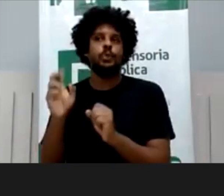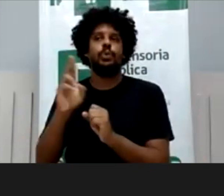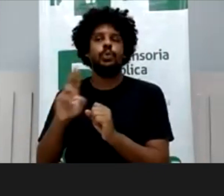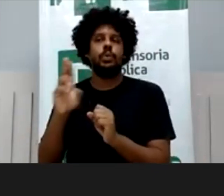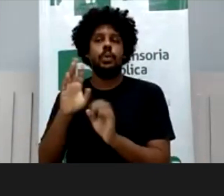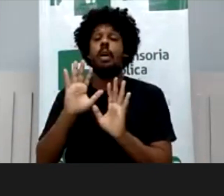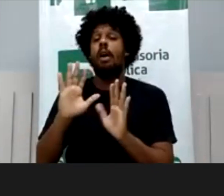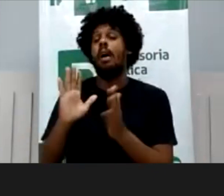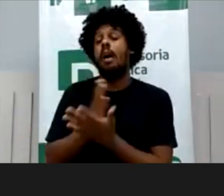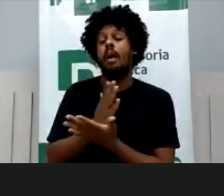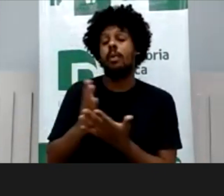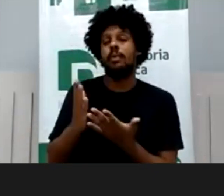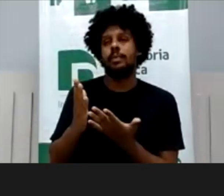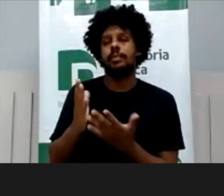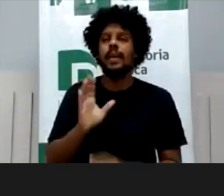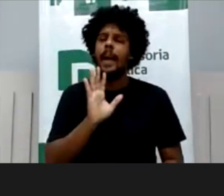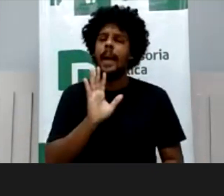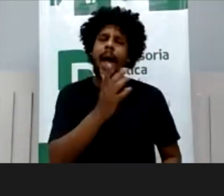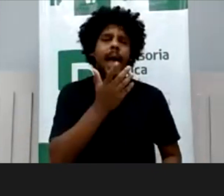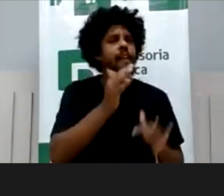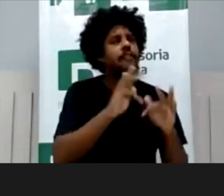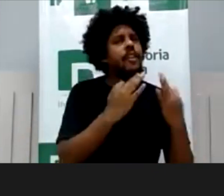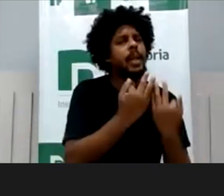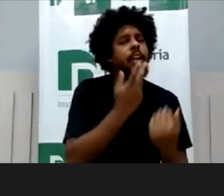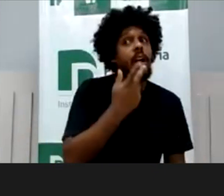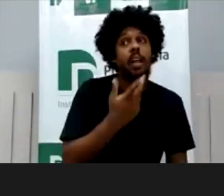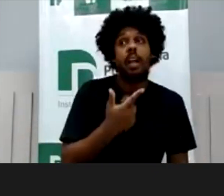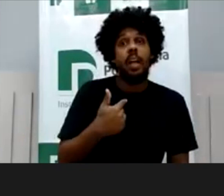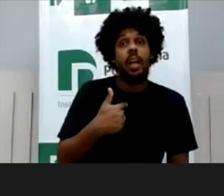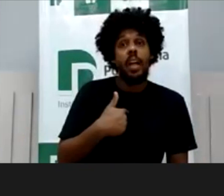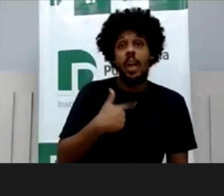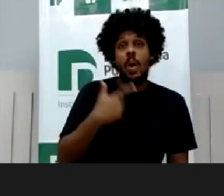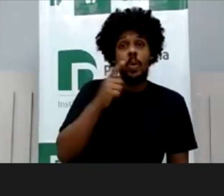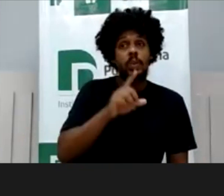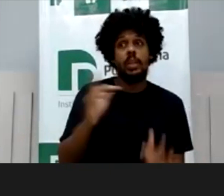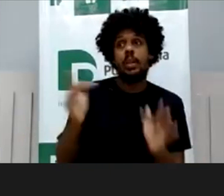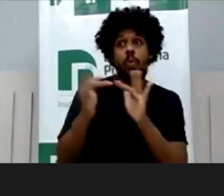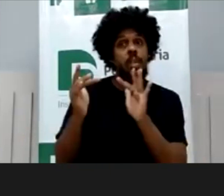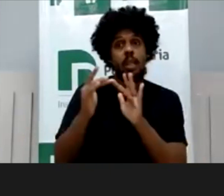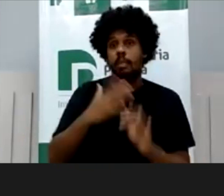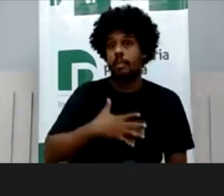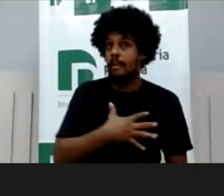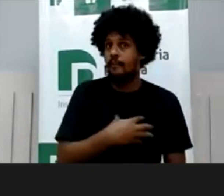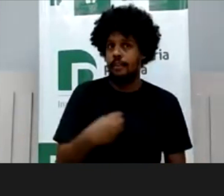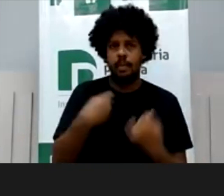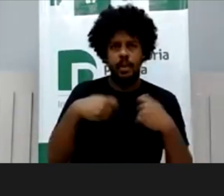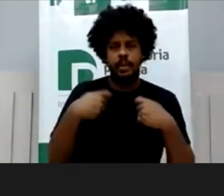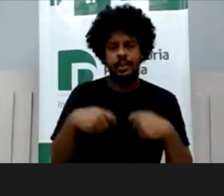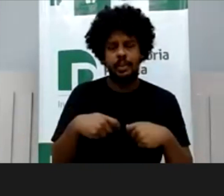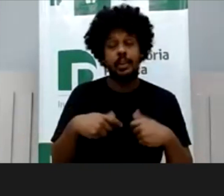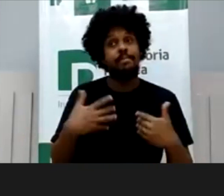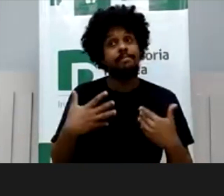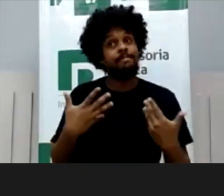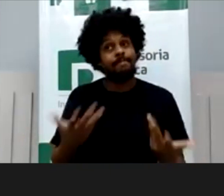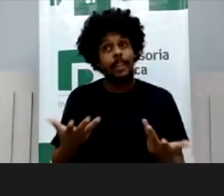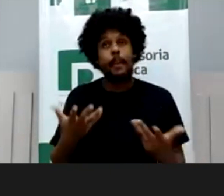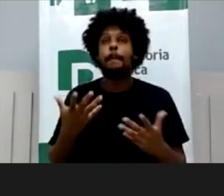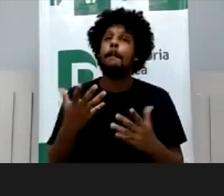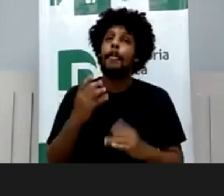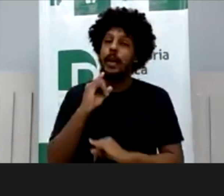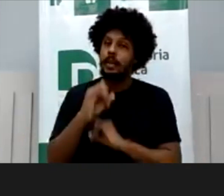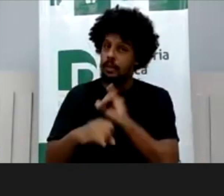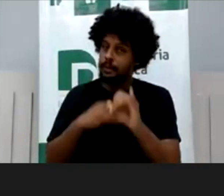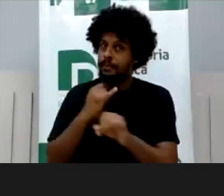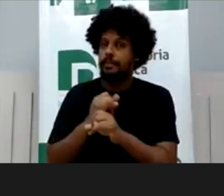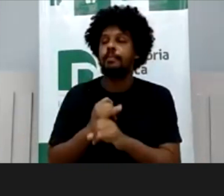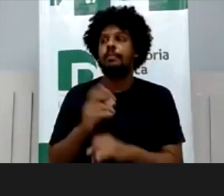uma forma de eu ter acesso a meu filho, a segurança, entendeu? Então está cada vez mais espalhado o fenômeno, então a criança